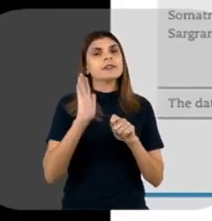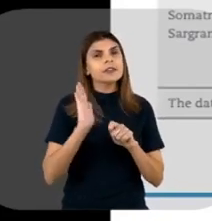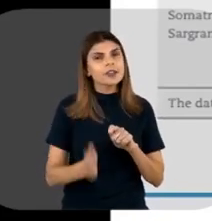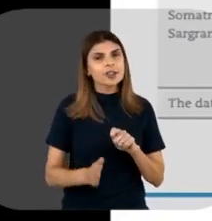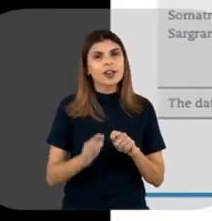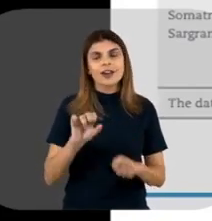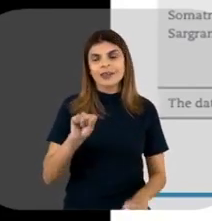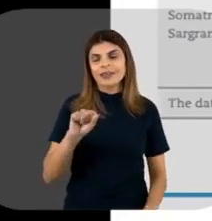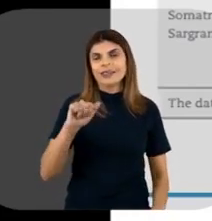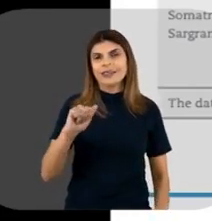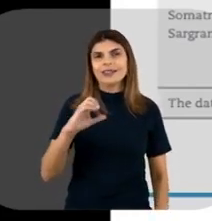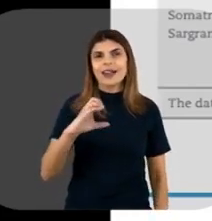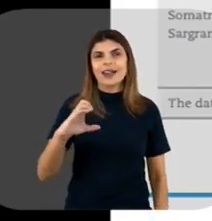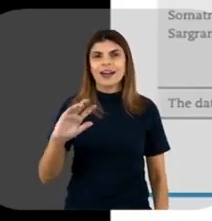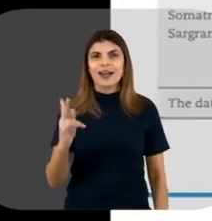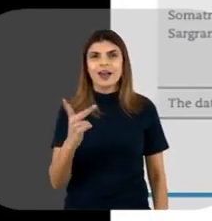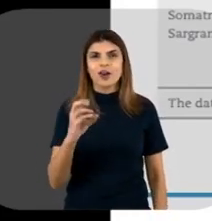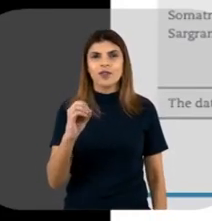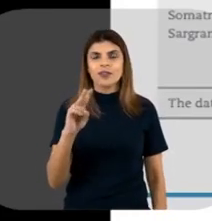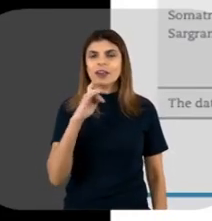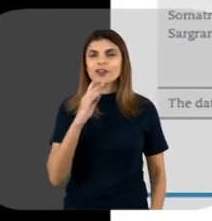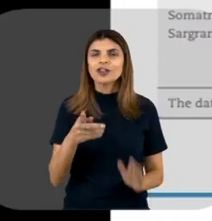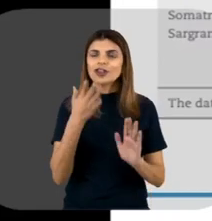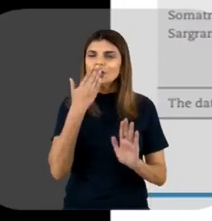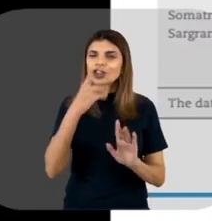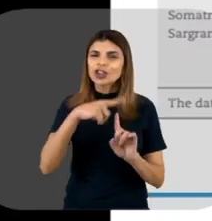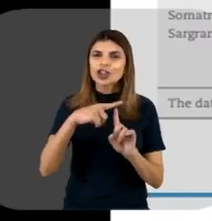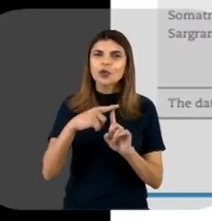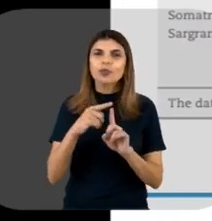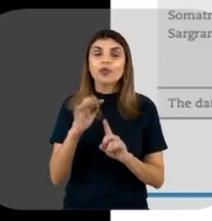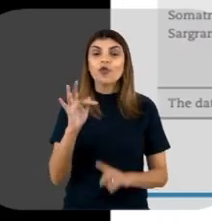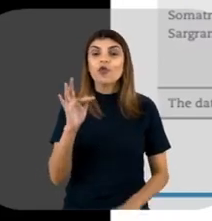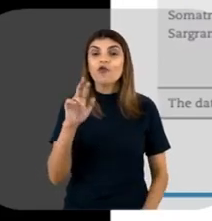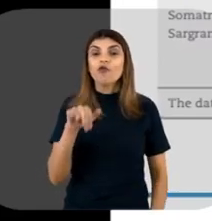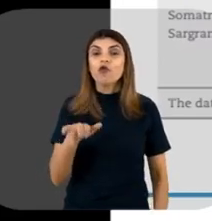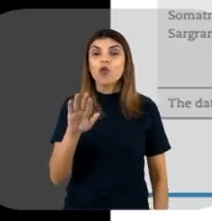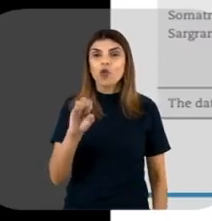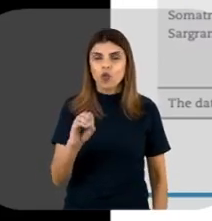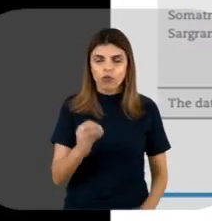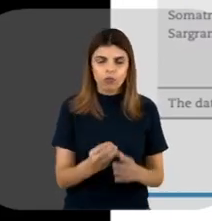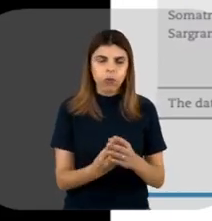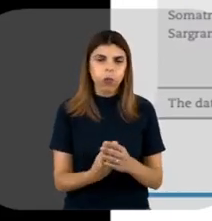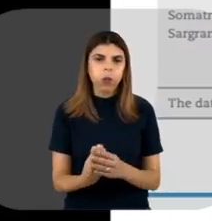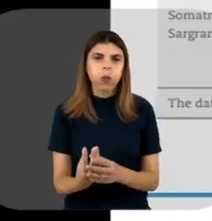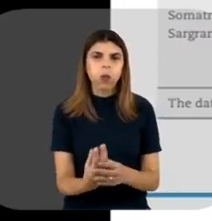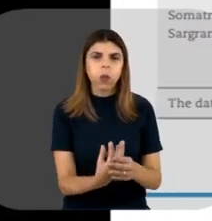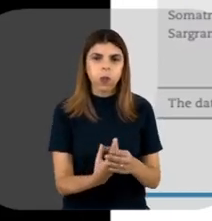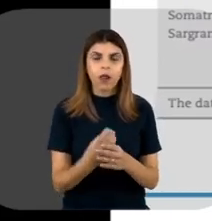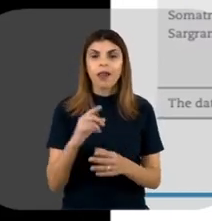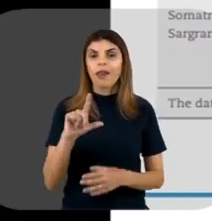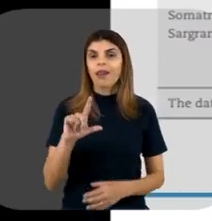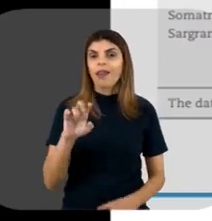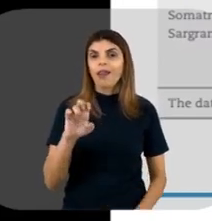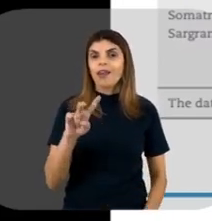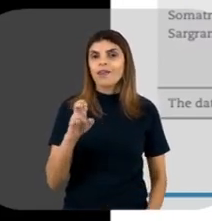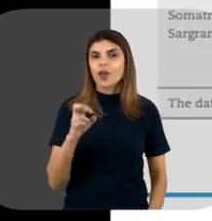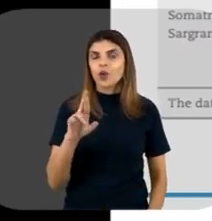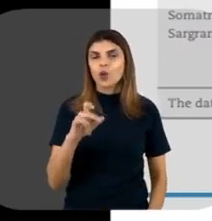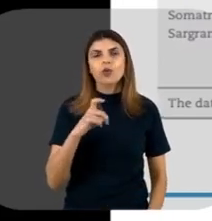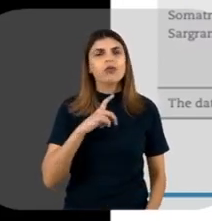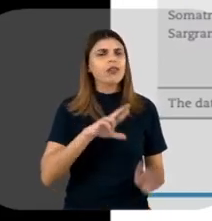saccharomyces, cerevisia, né? Um tipo de fungo, né? De levedura. Então, a gente tem